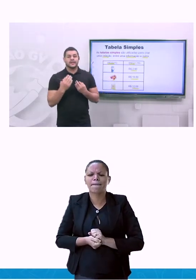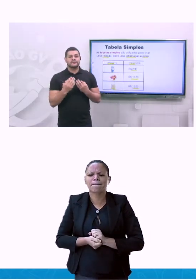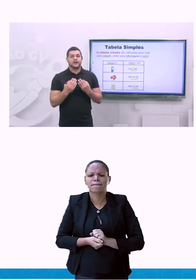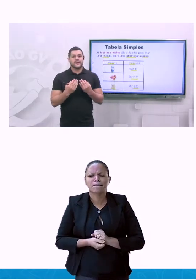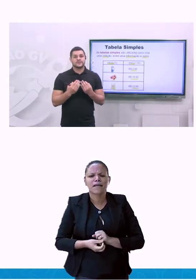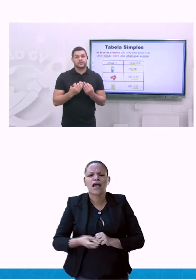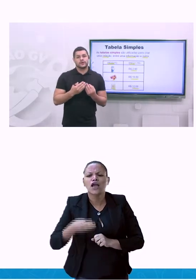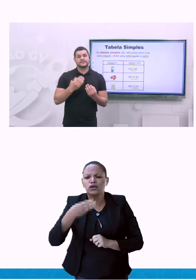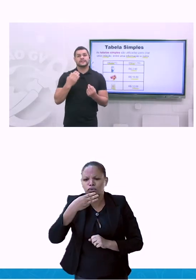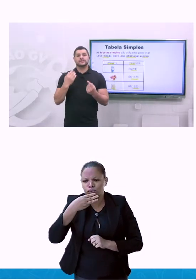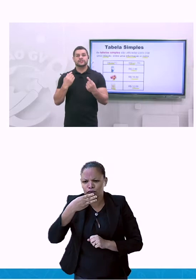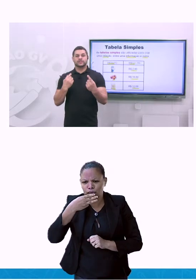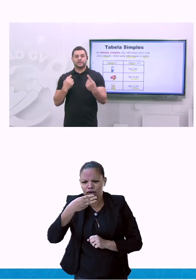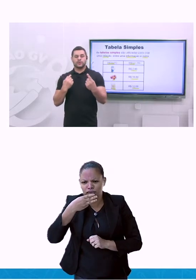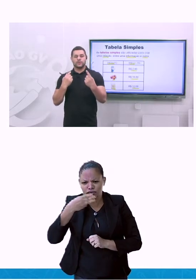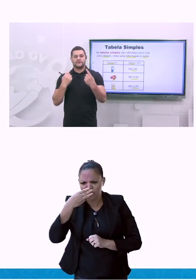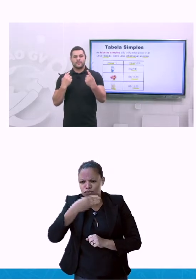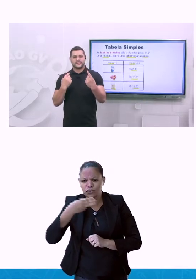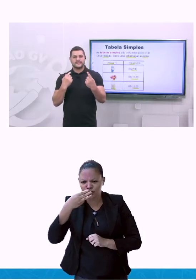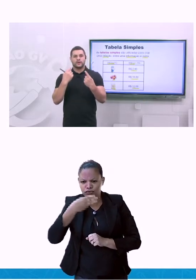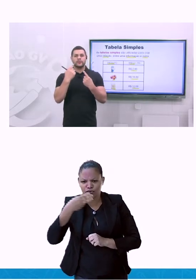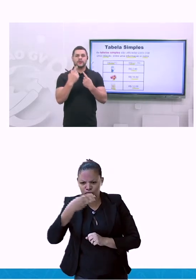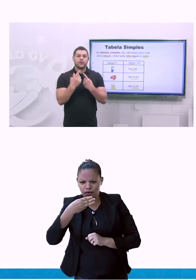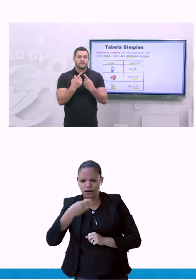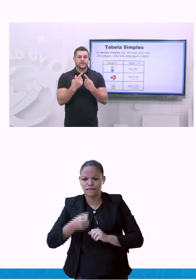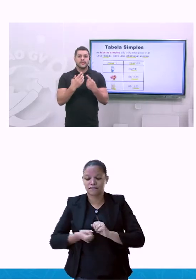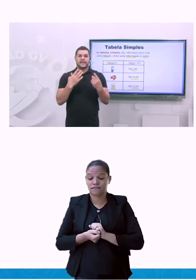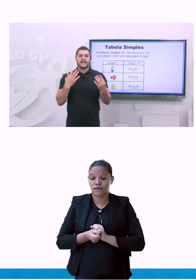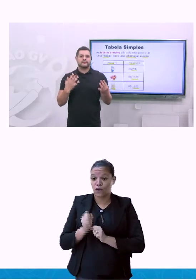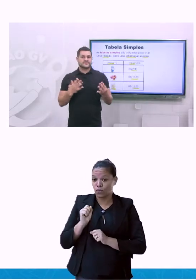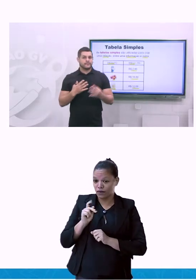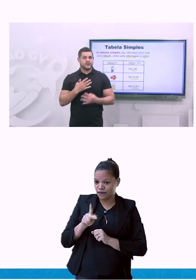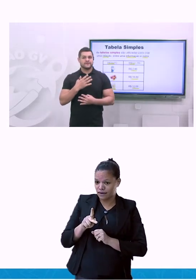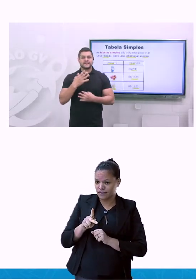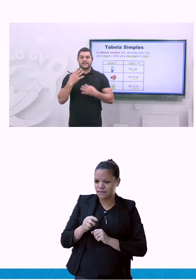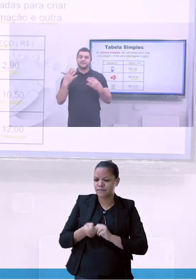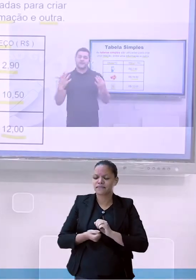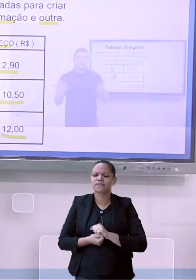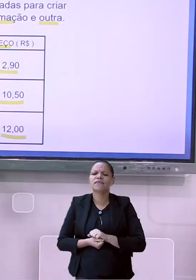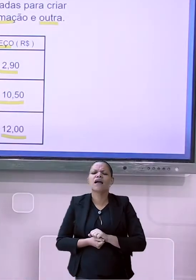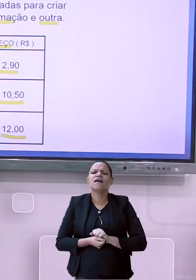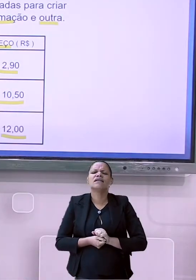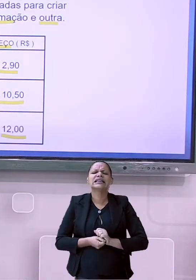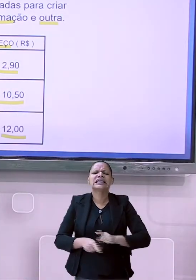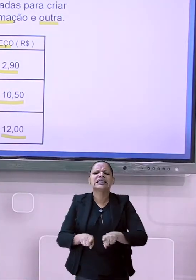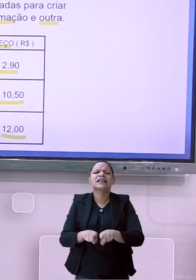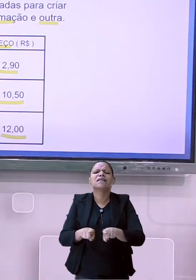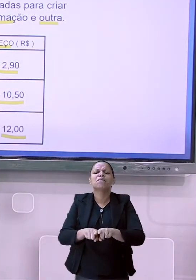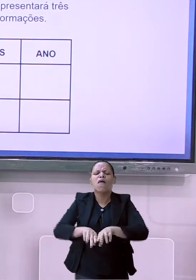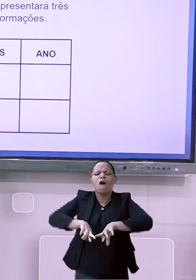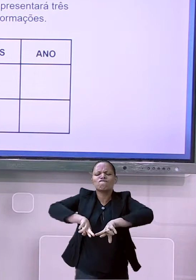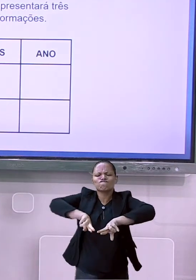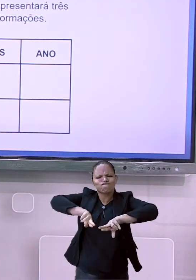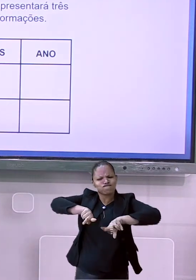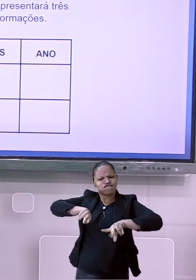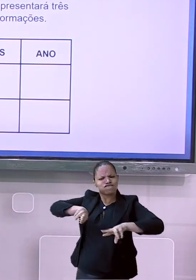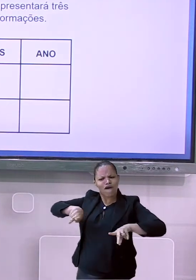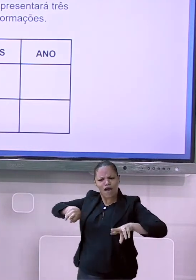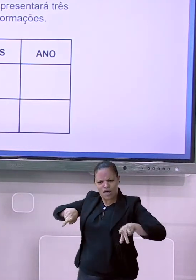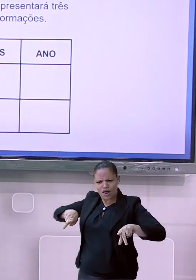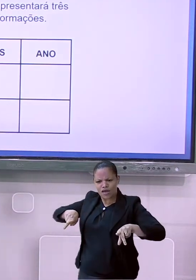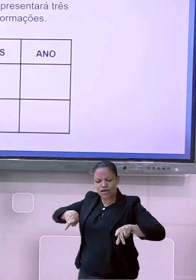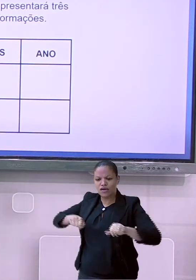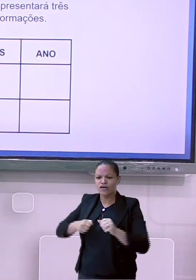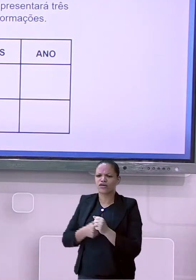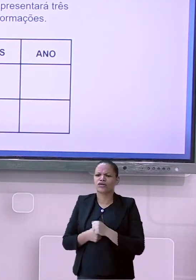informações de uma informação ou outra. E aí, você pode fazer diferentes análises. Já a tabela